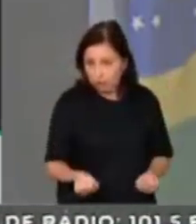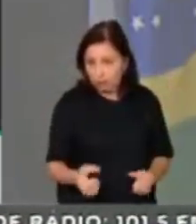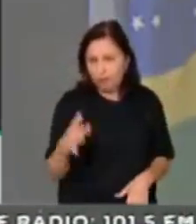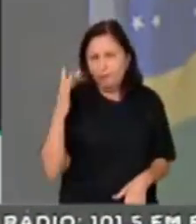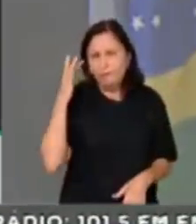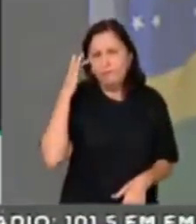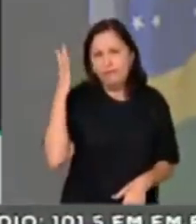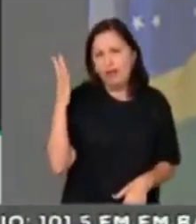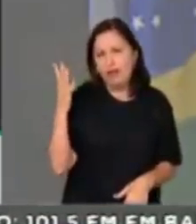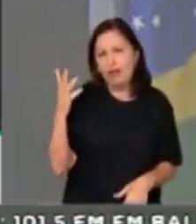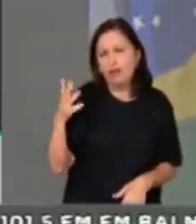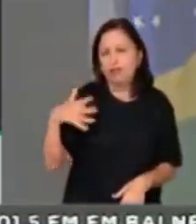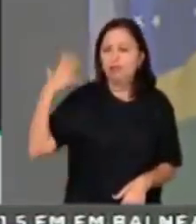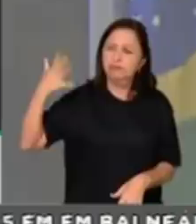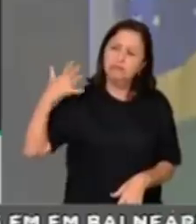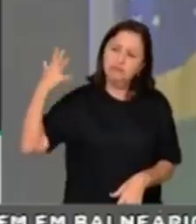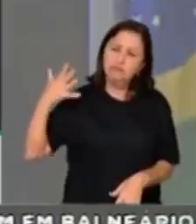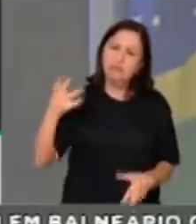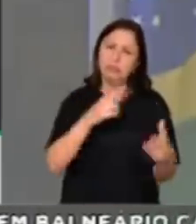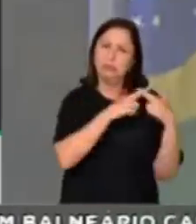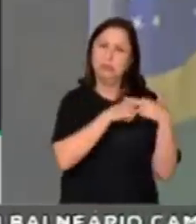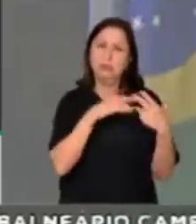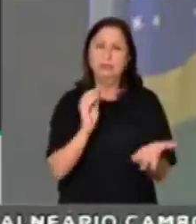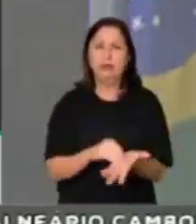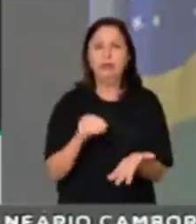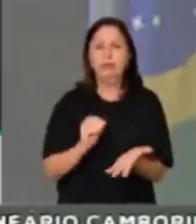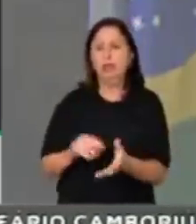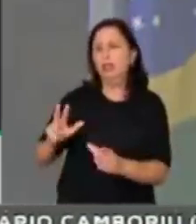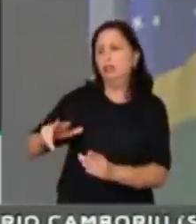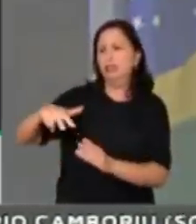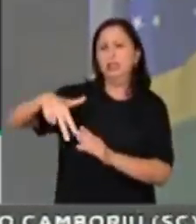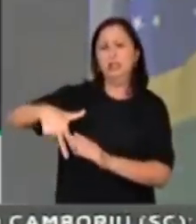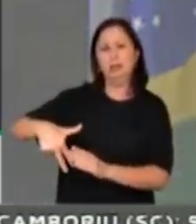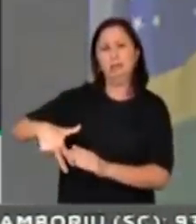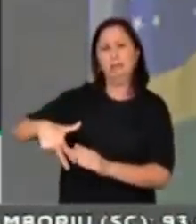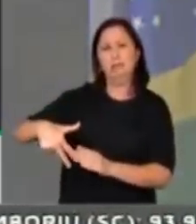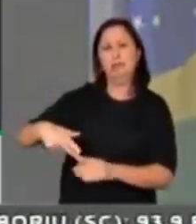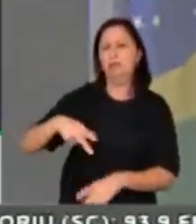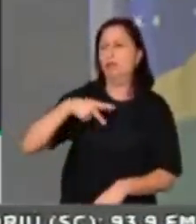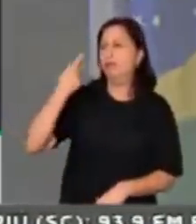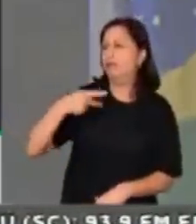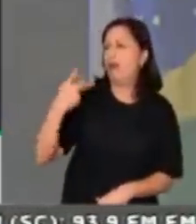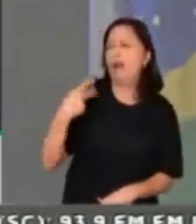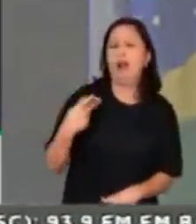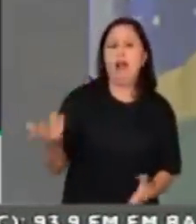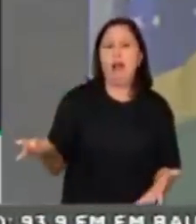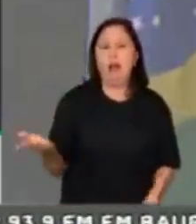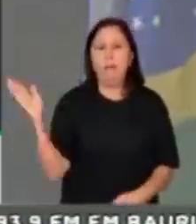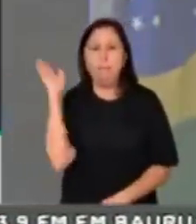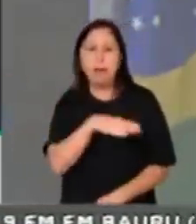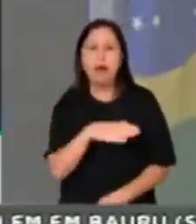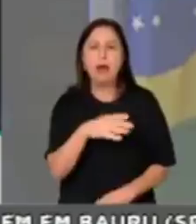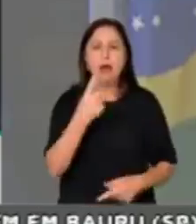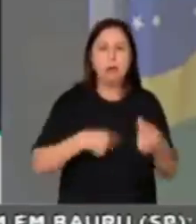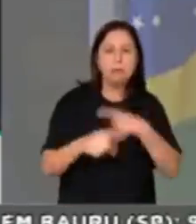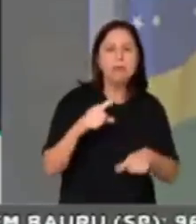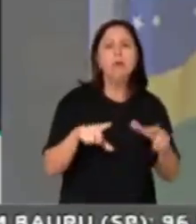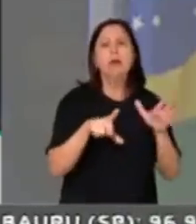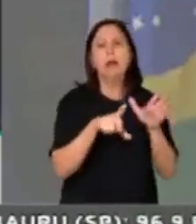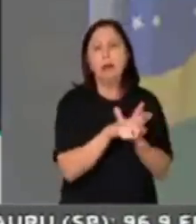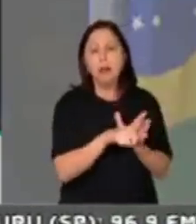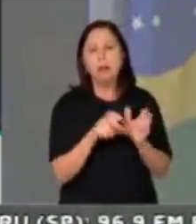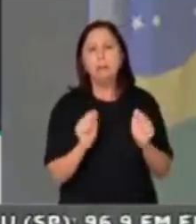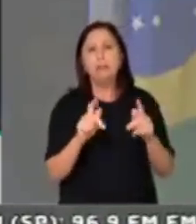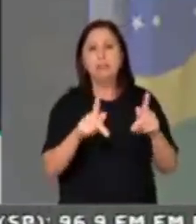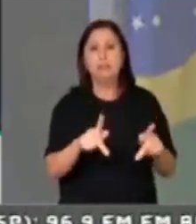fácil ter um discurso irresponsável, é muito fácil chegar aqui, descer o pau na reforma previdenciária, enquanto o